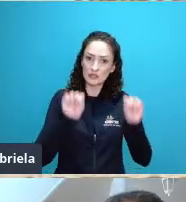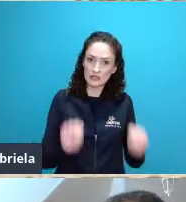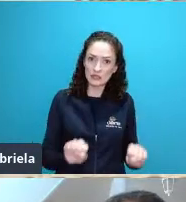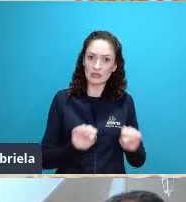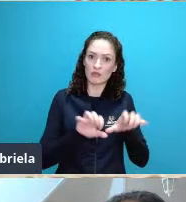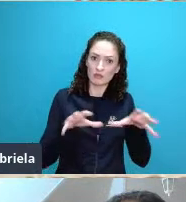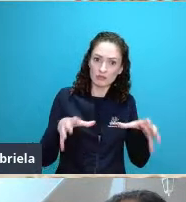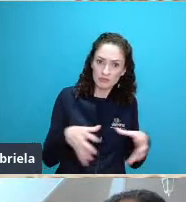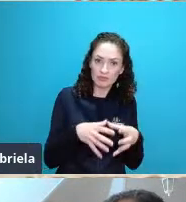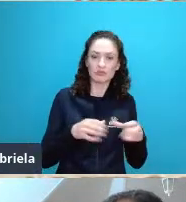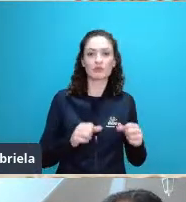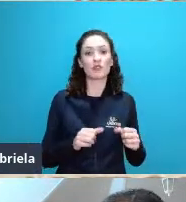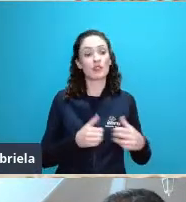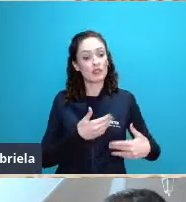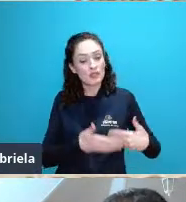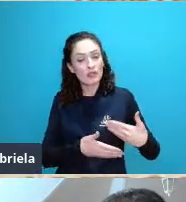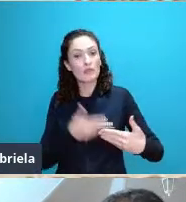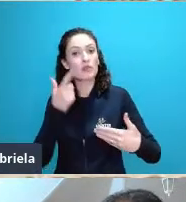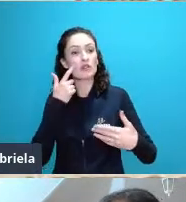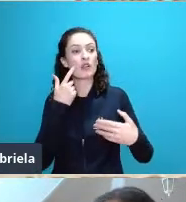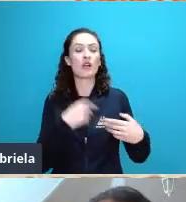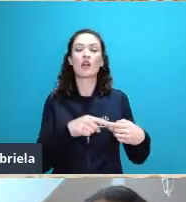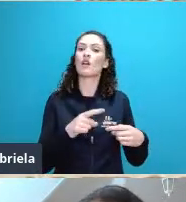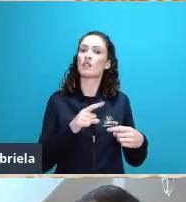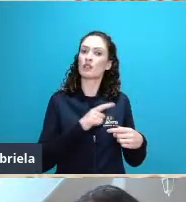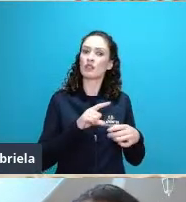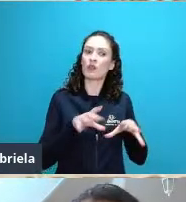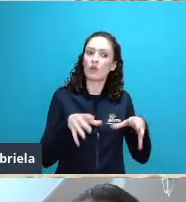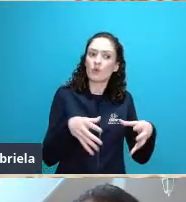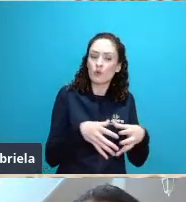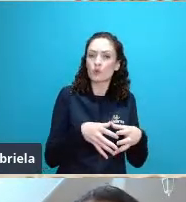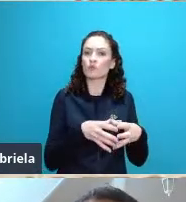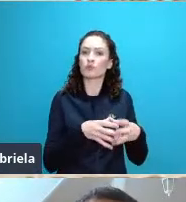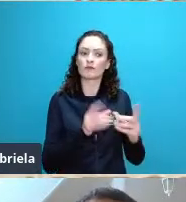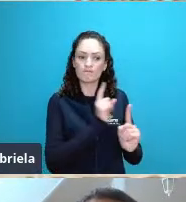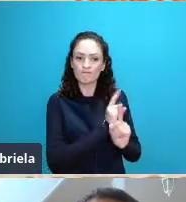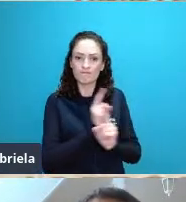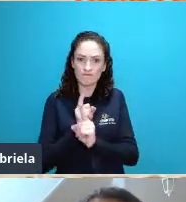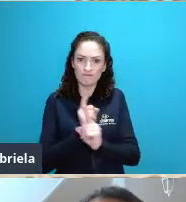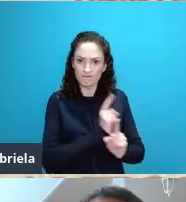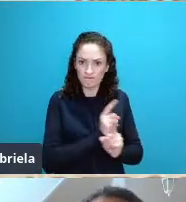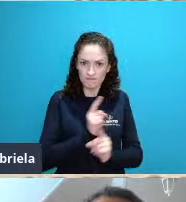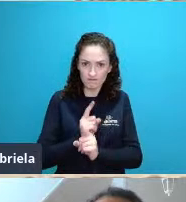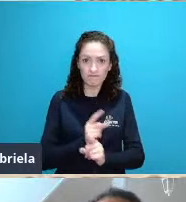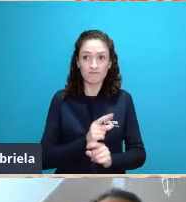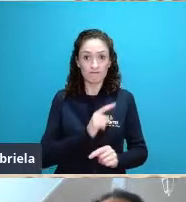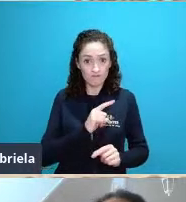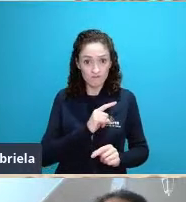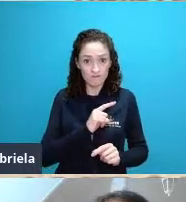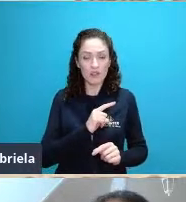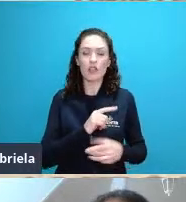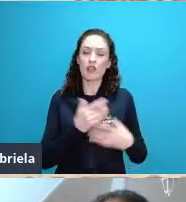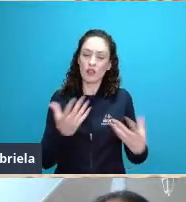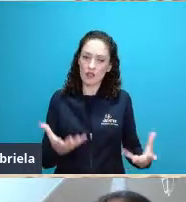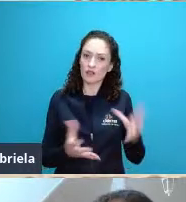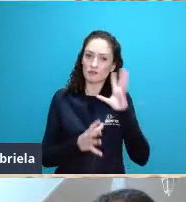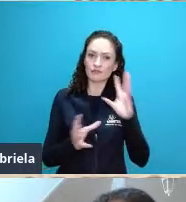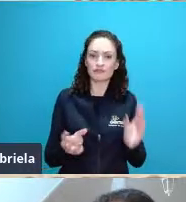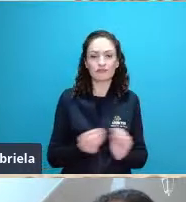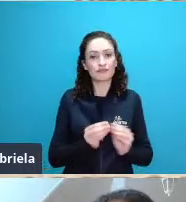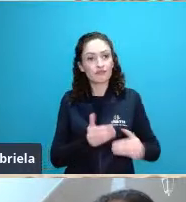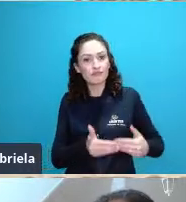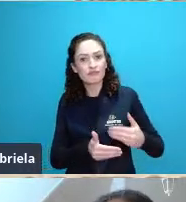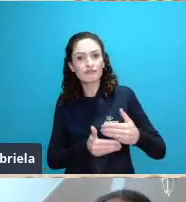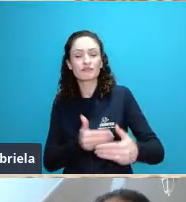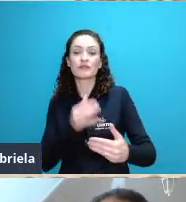você consegue ter uma leitura do conjunto é que você tem de fato o processamento de energia e matéria